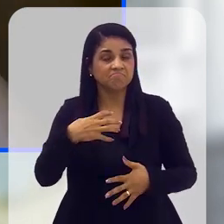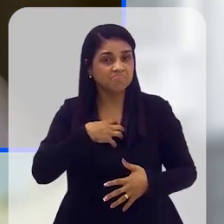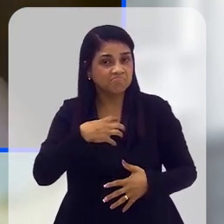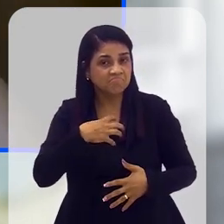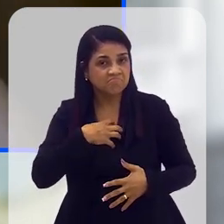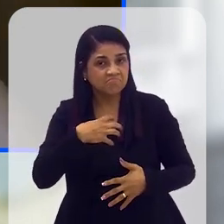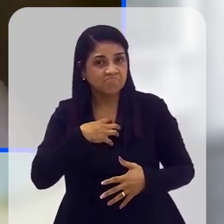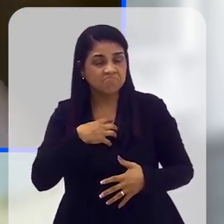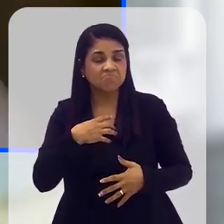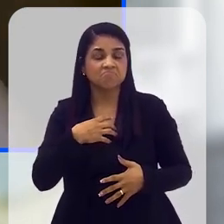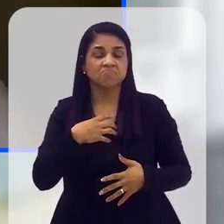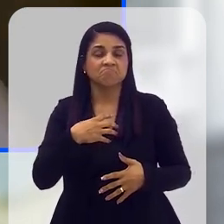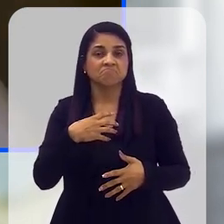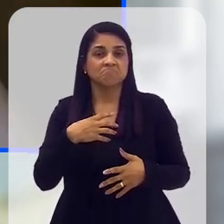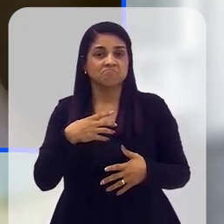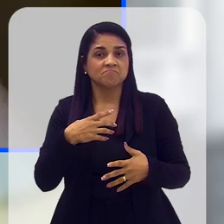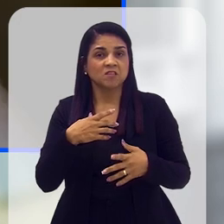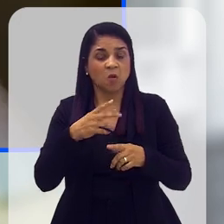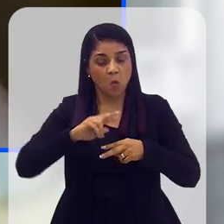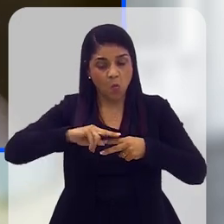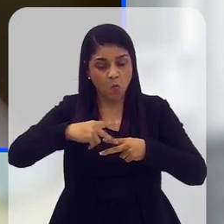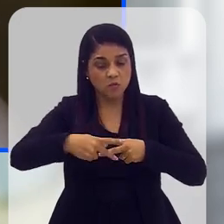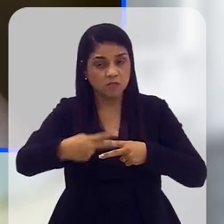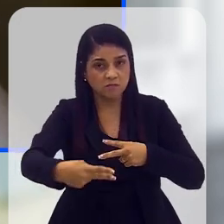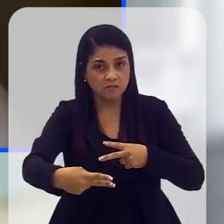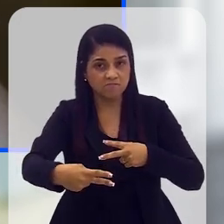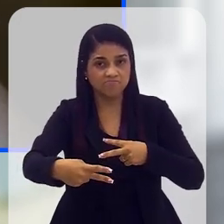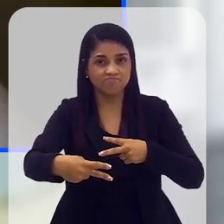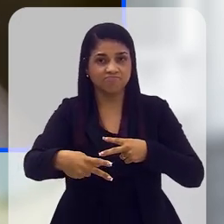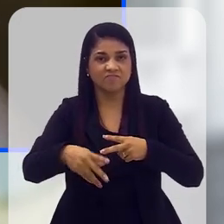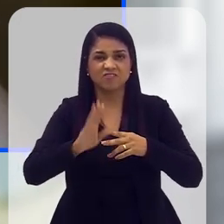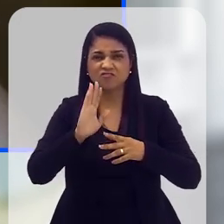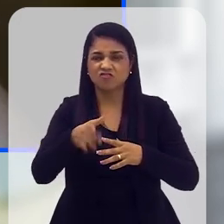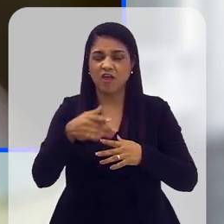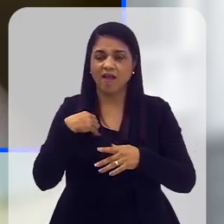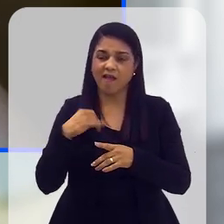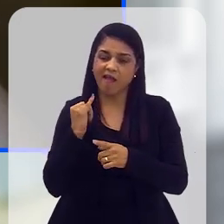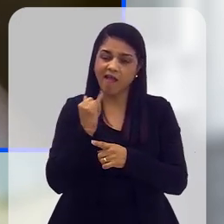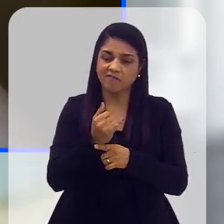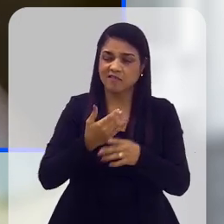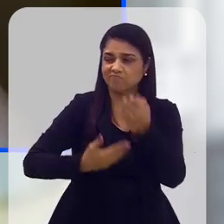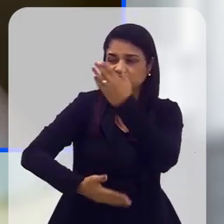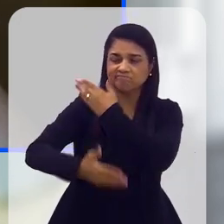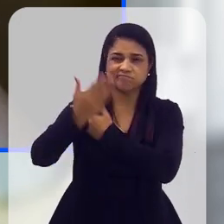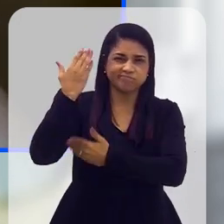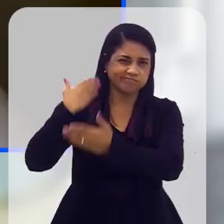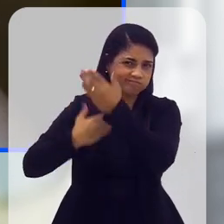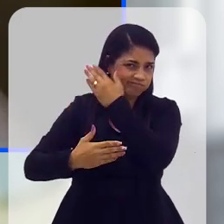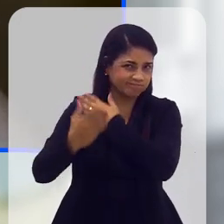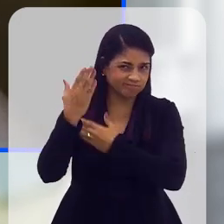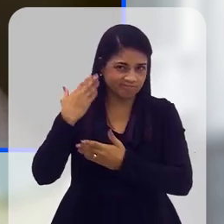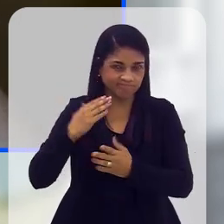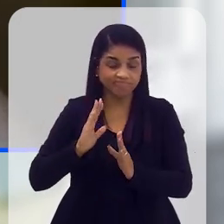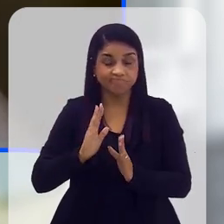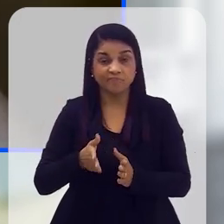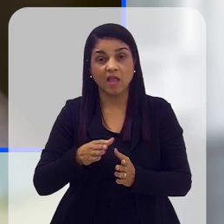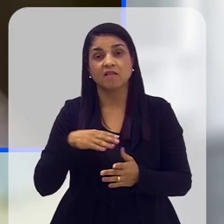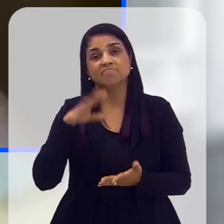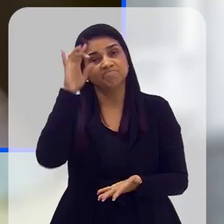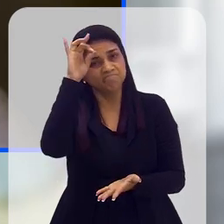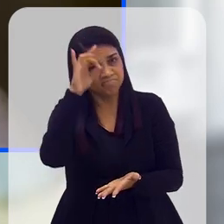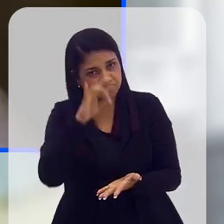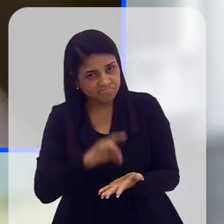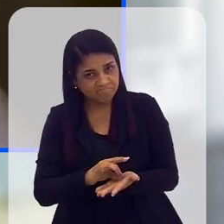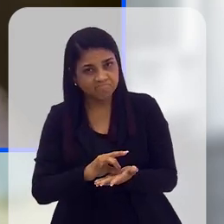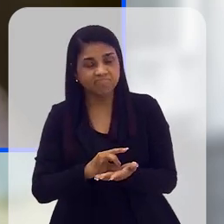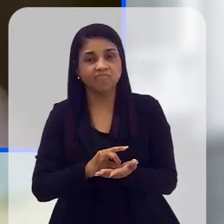consequências que já são avisadas há muitas décadas, né? Mas que